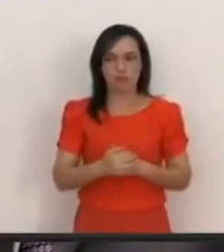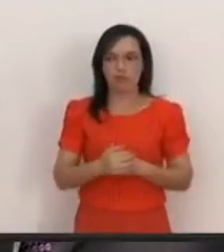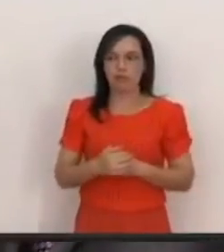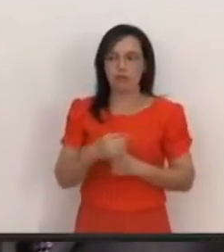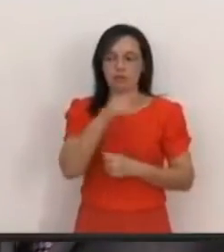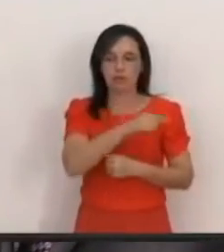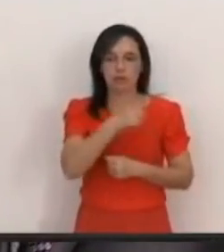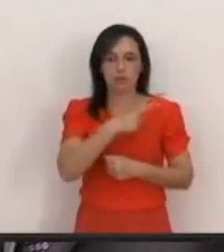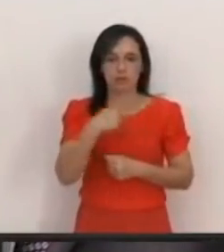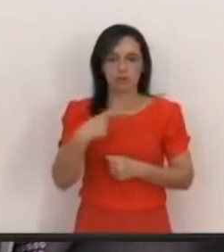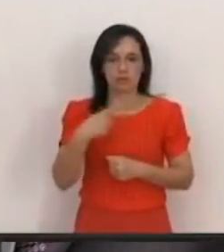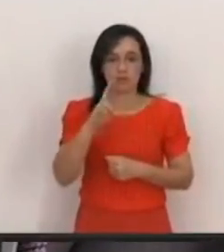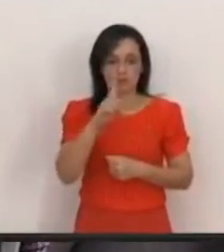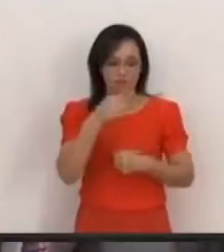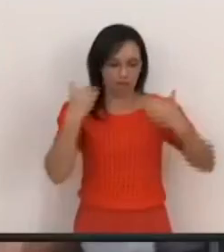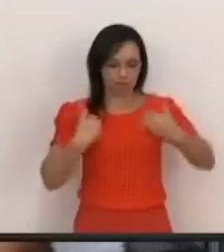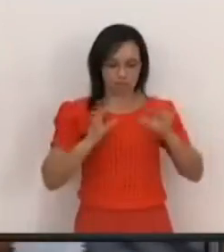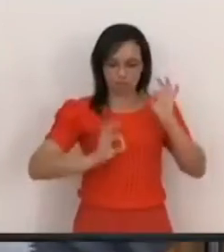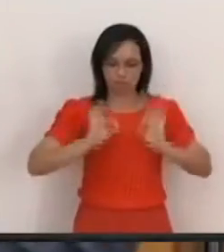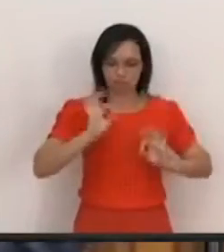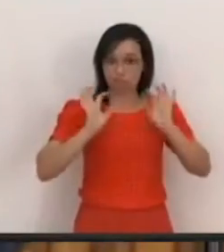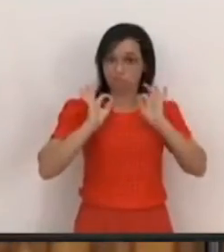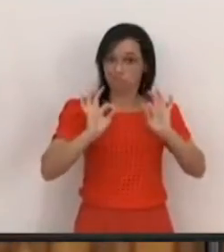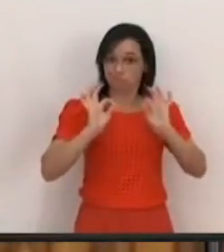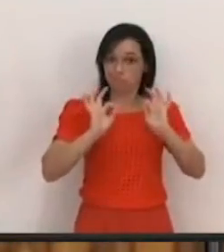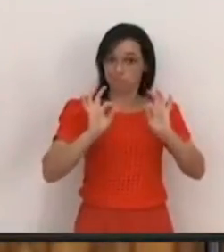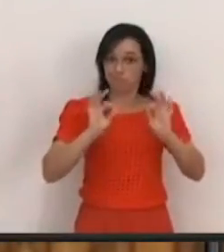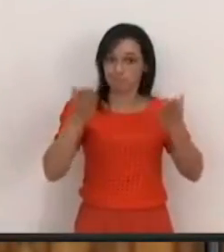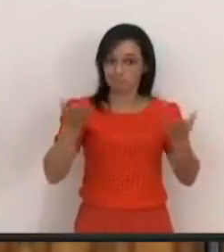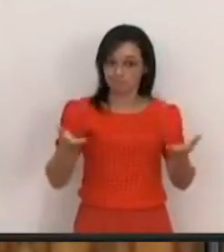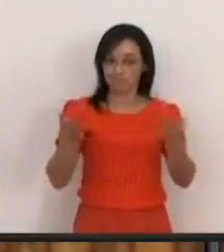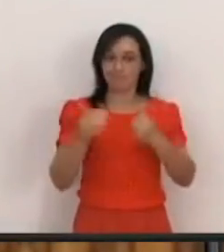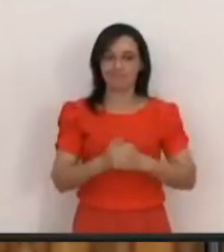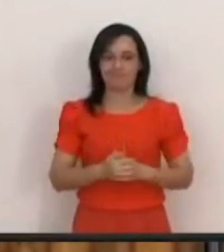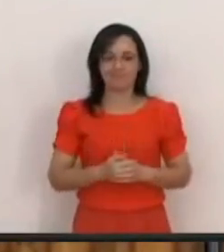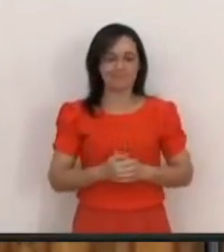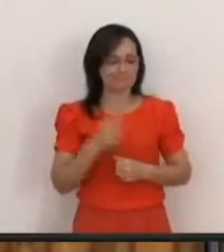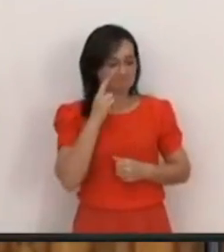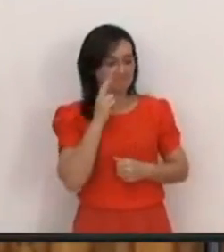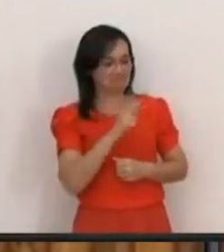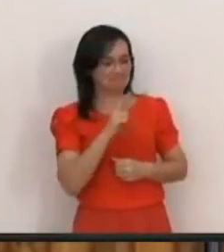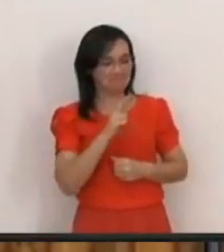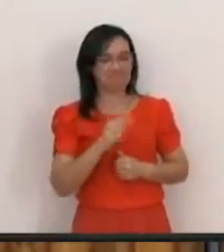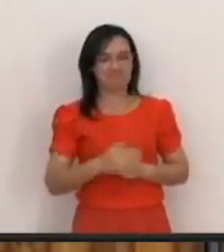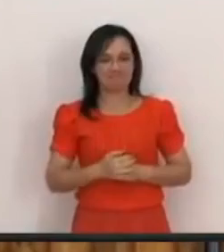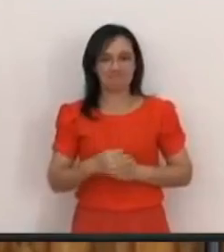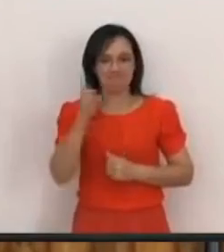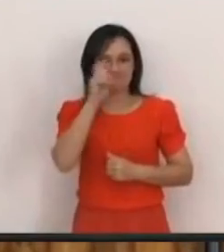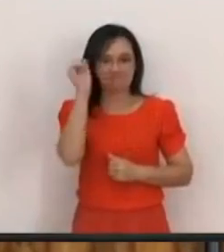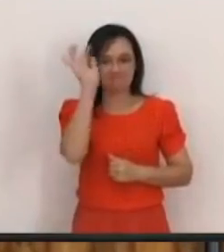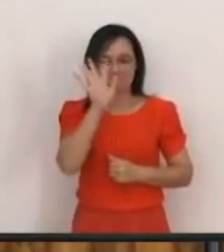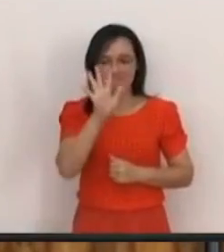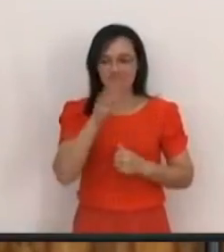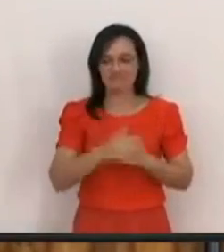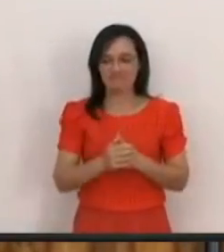Está elegante Não é? Olha Me deixou com inveja Deus abençoe O nosso